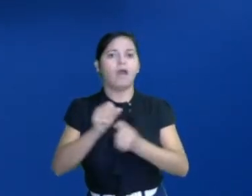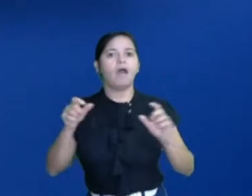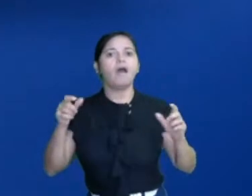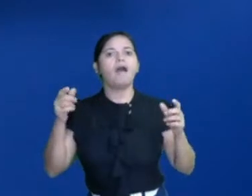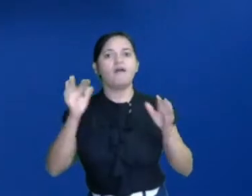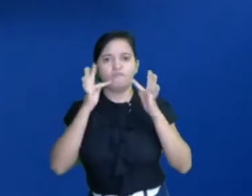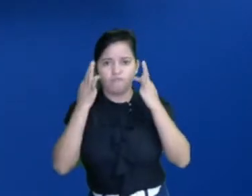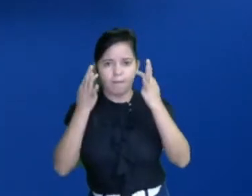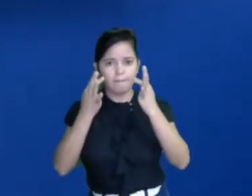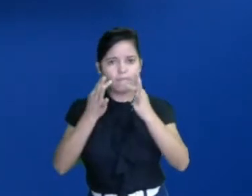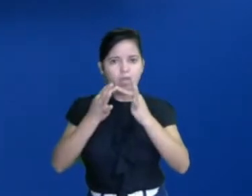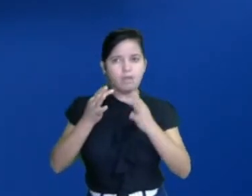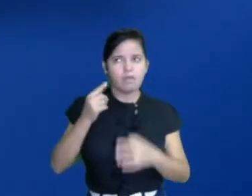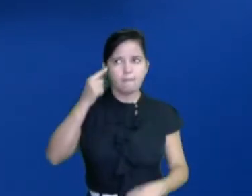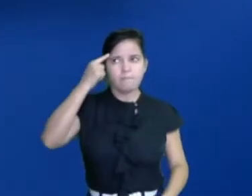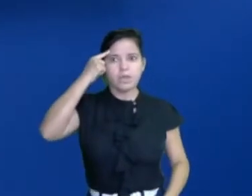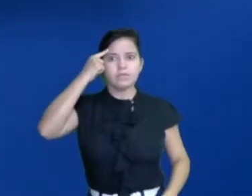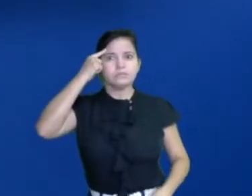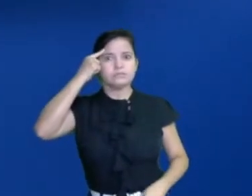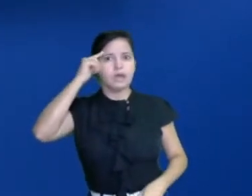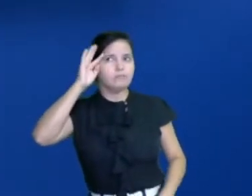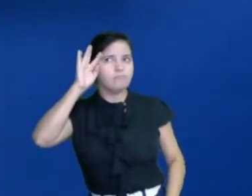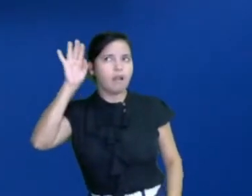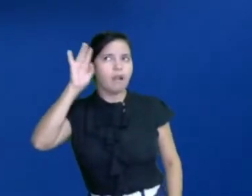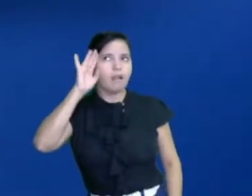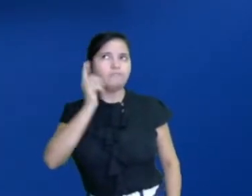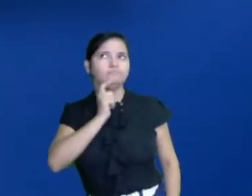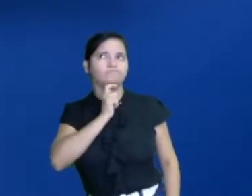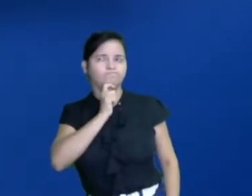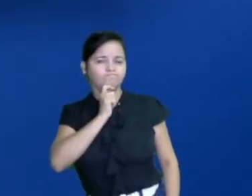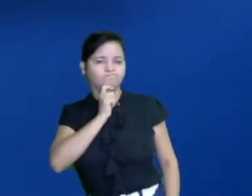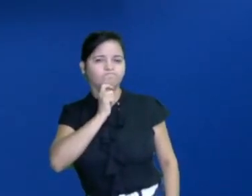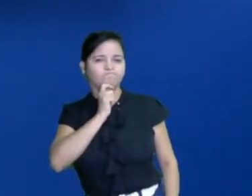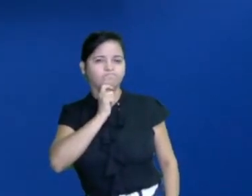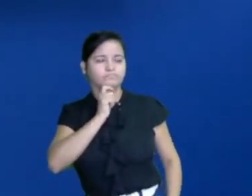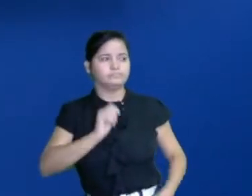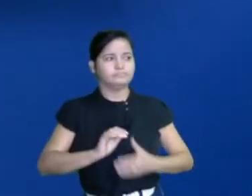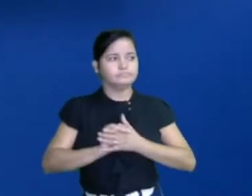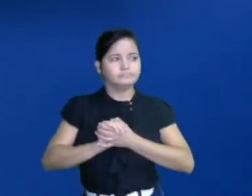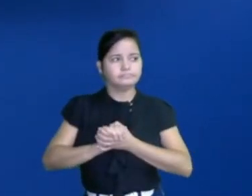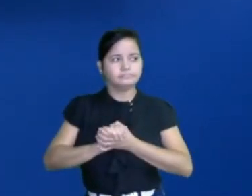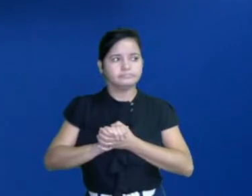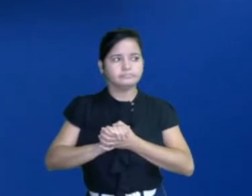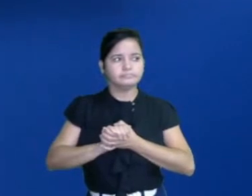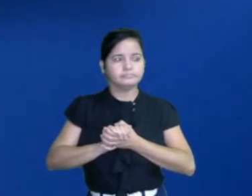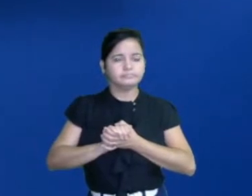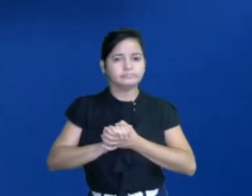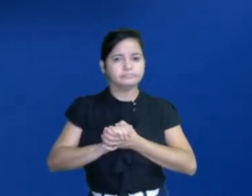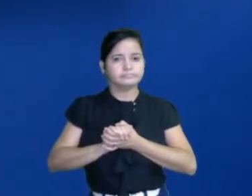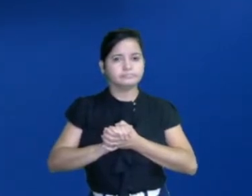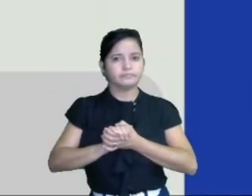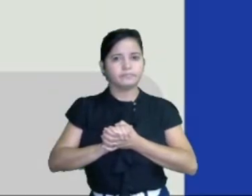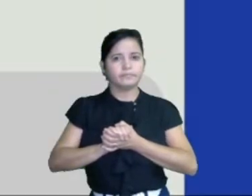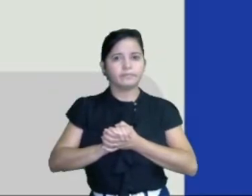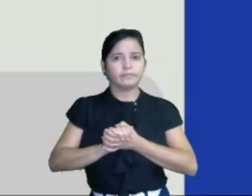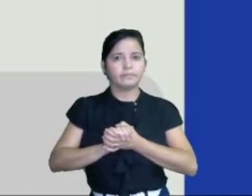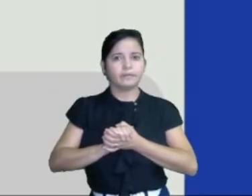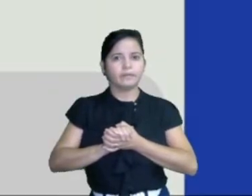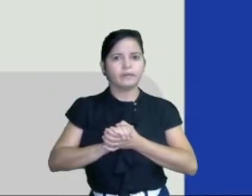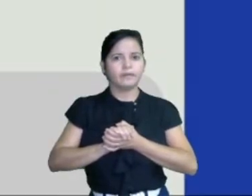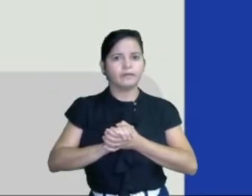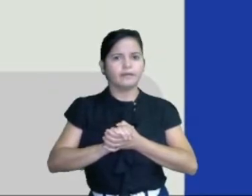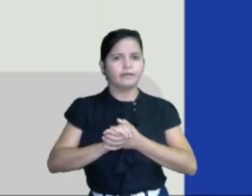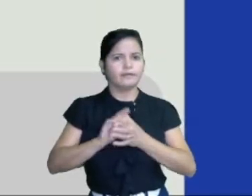mais reflexivas, estão pensando mais. Certo? Vamos lá! E como é a tua